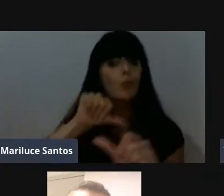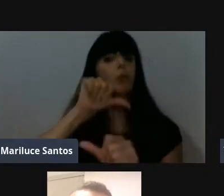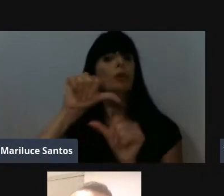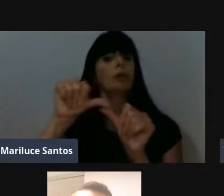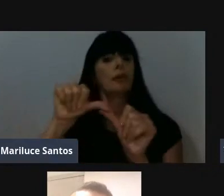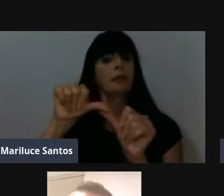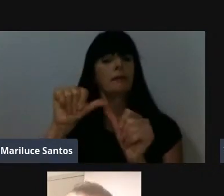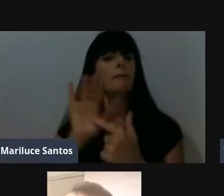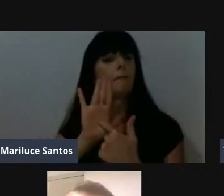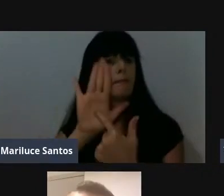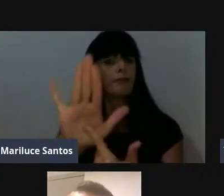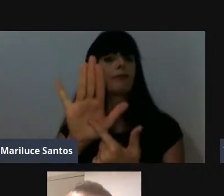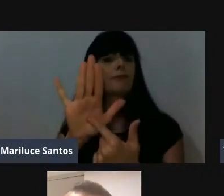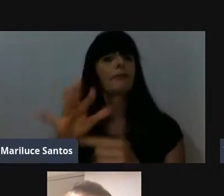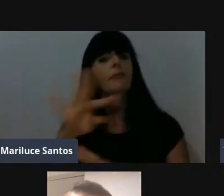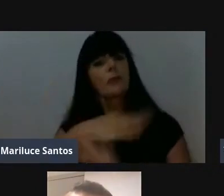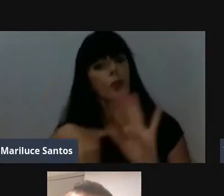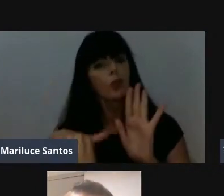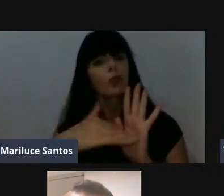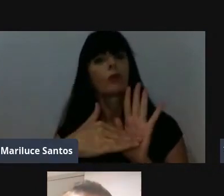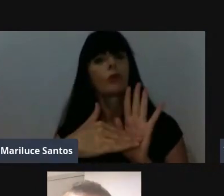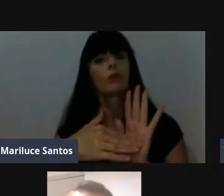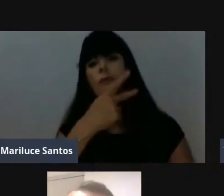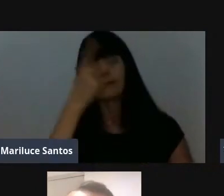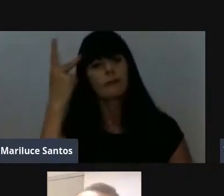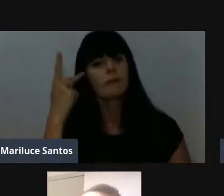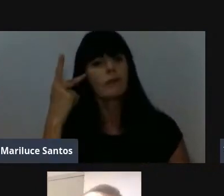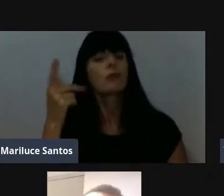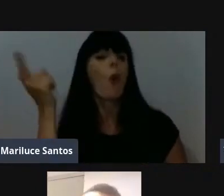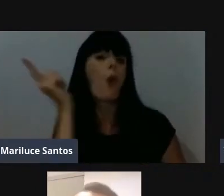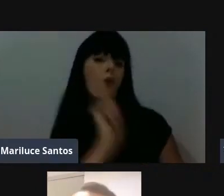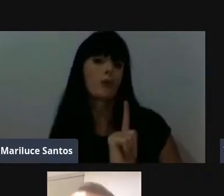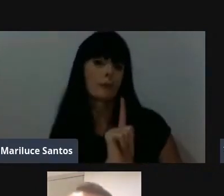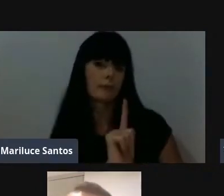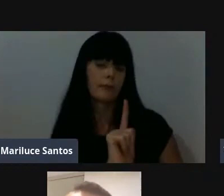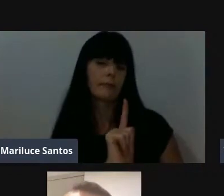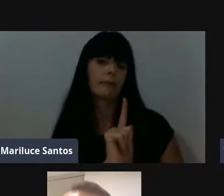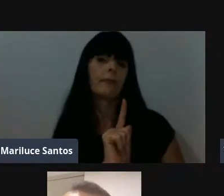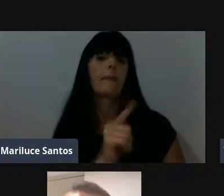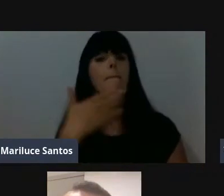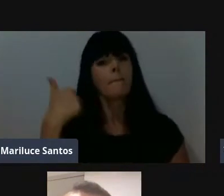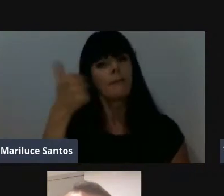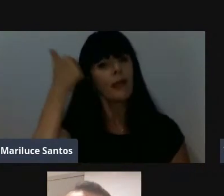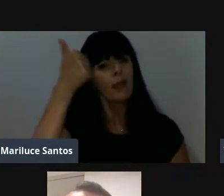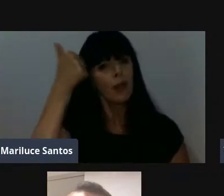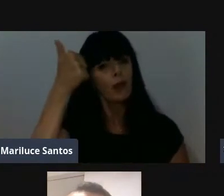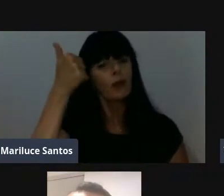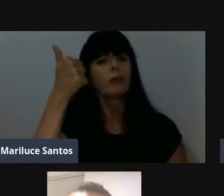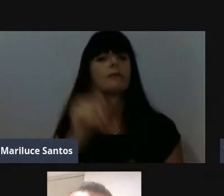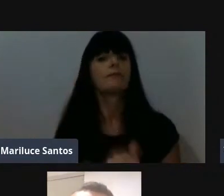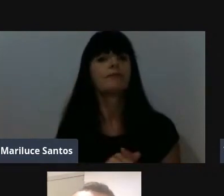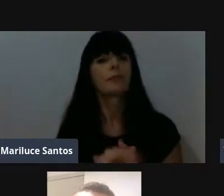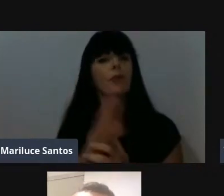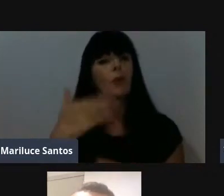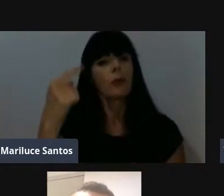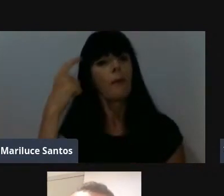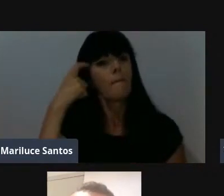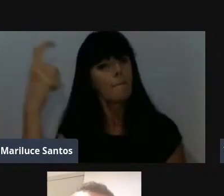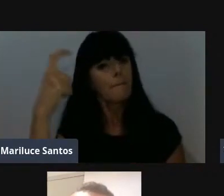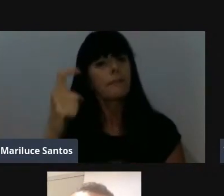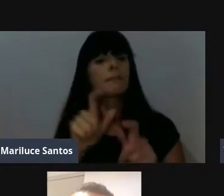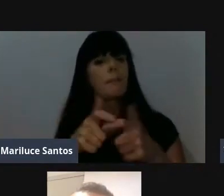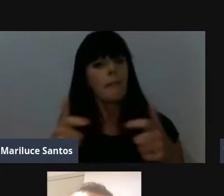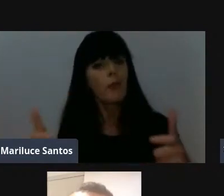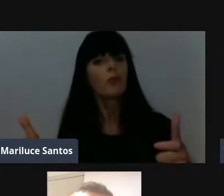e mostrar que todos, que todos ganham quando pensamos, que todos ganham quando pensamos para a maioria,